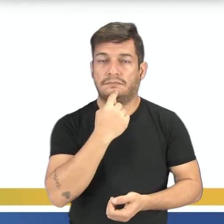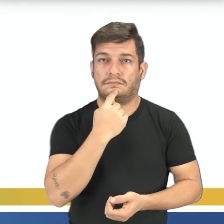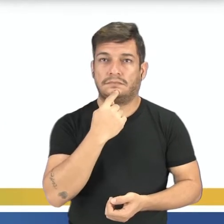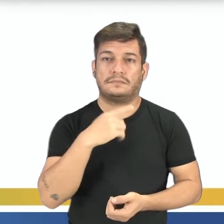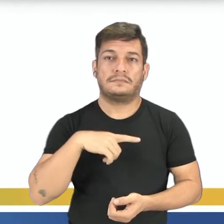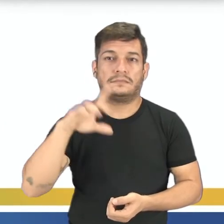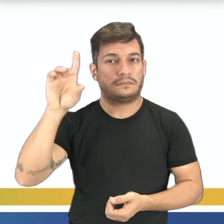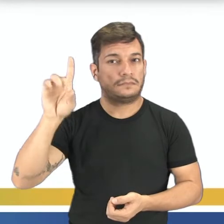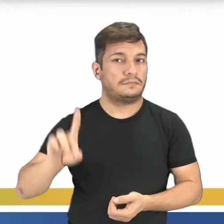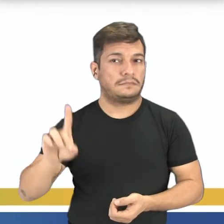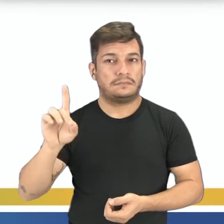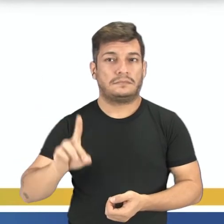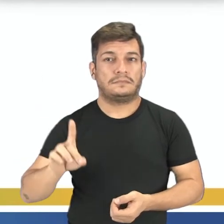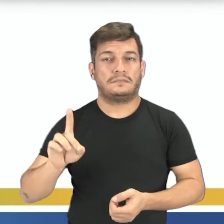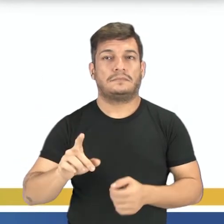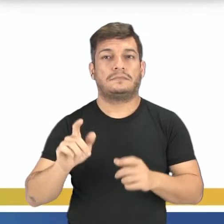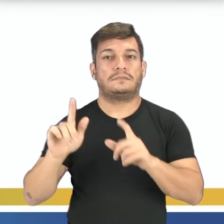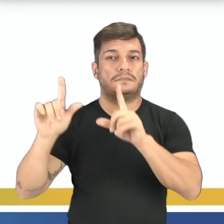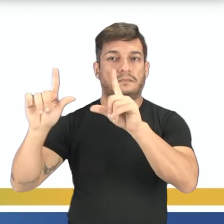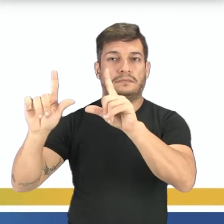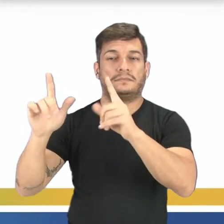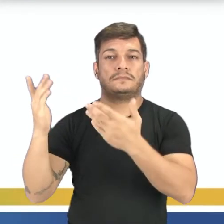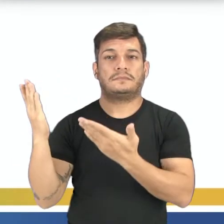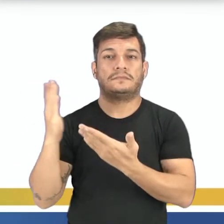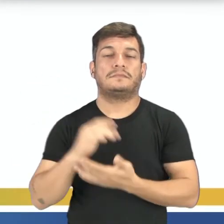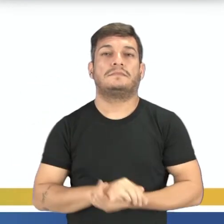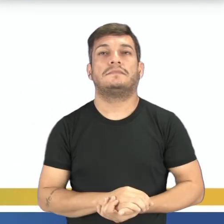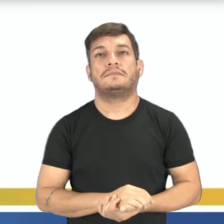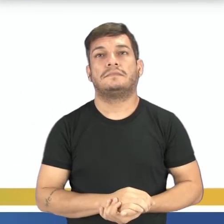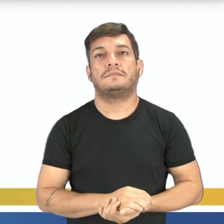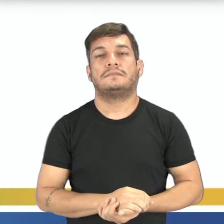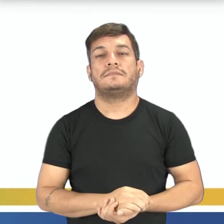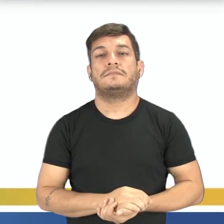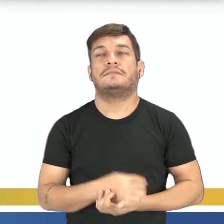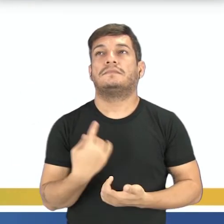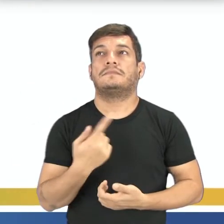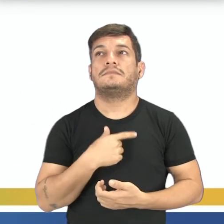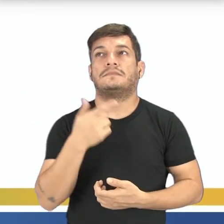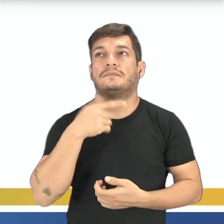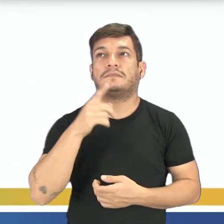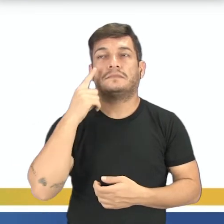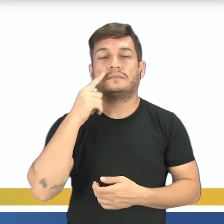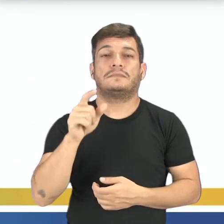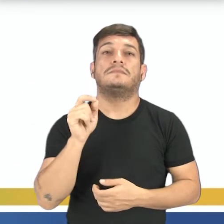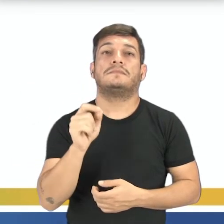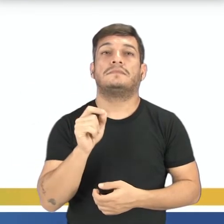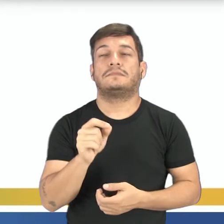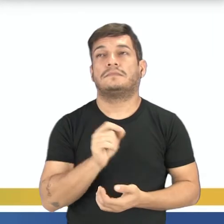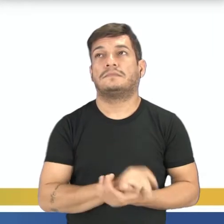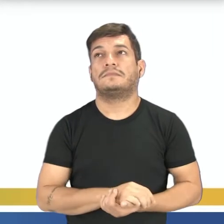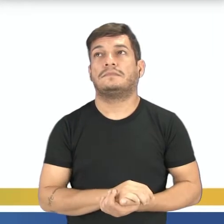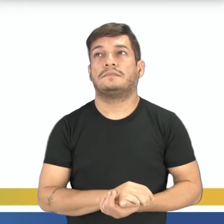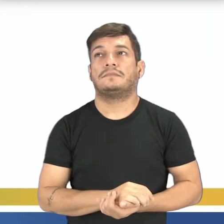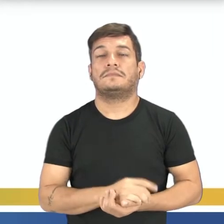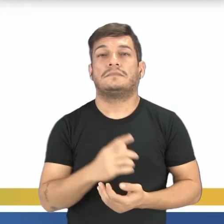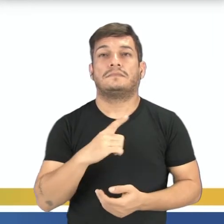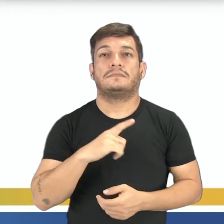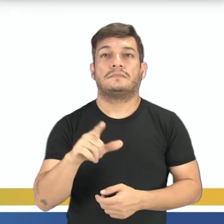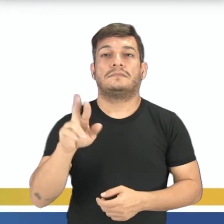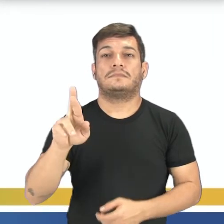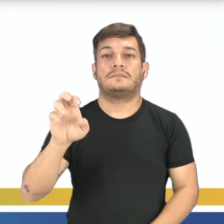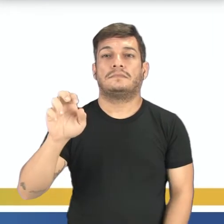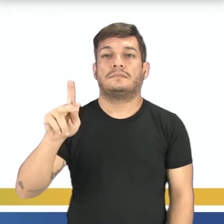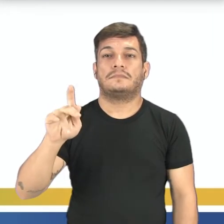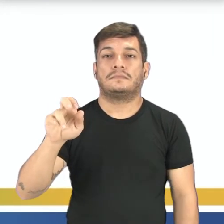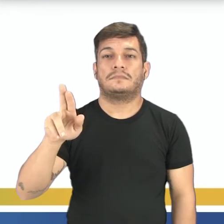canto direito da tela para vocês. O que é que nós conseguimos visualizar? Nós temos uma represa.